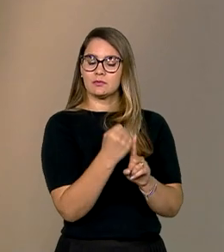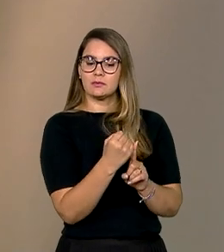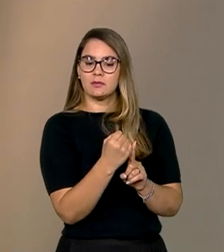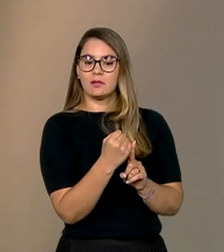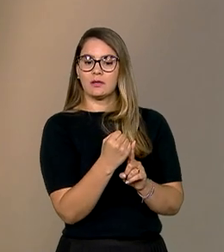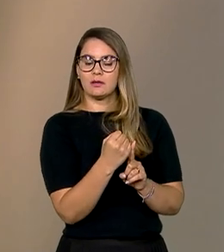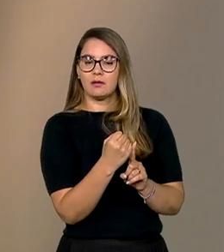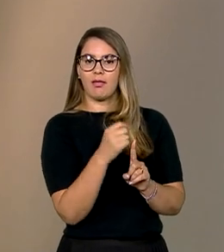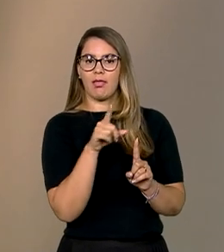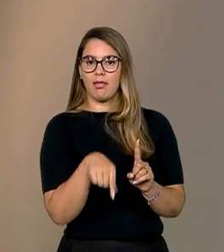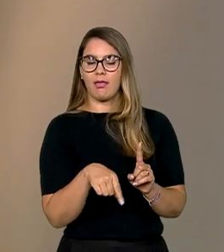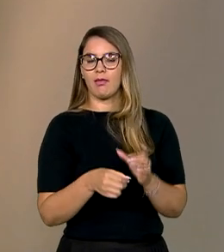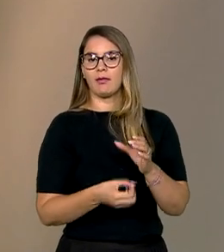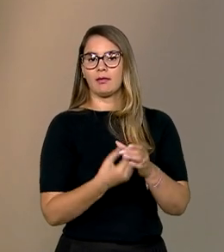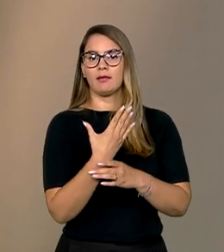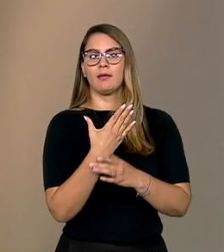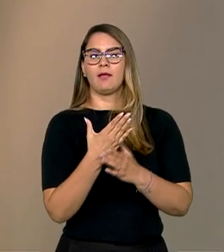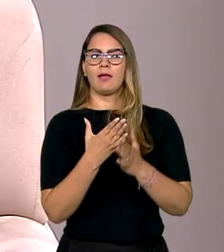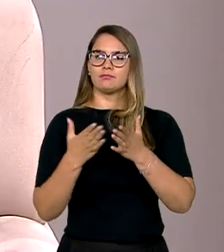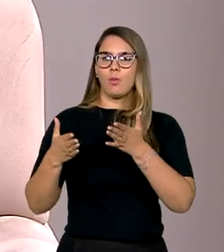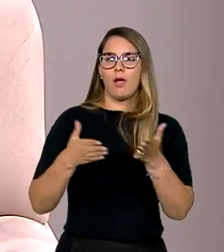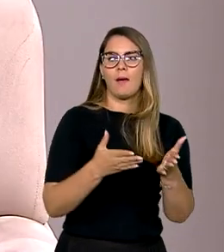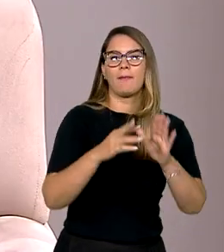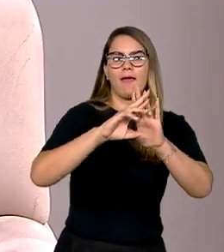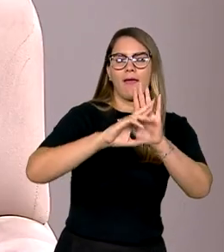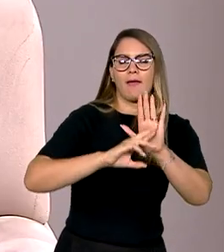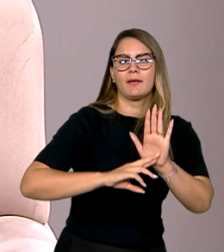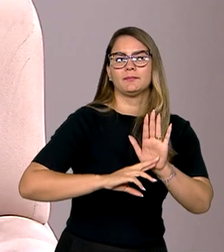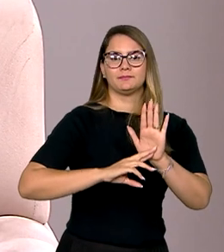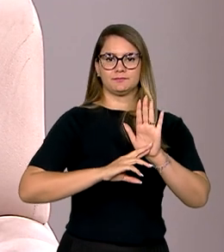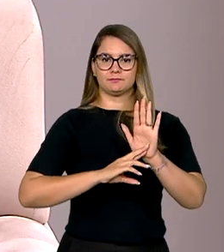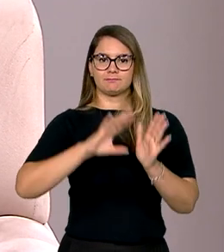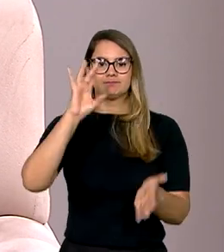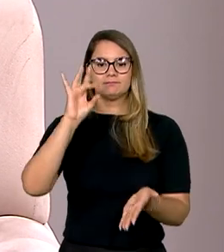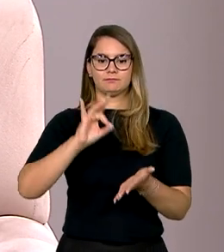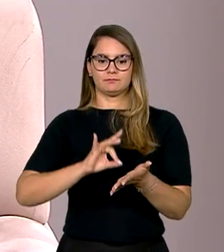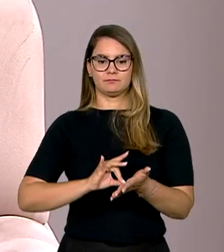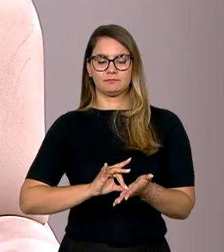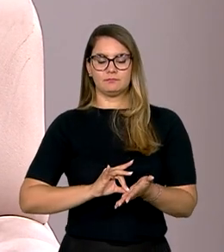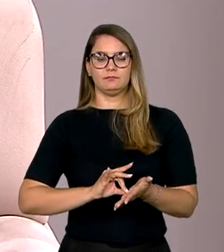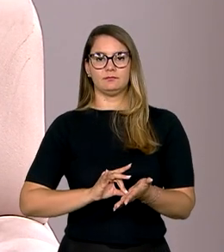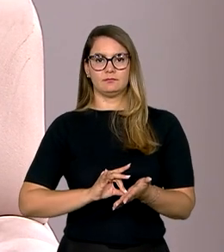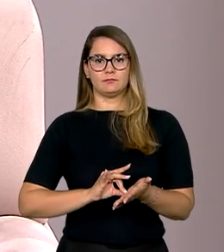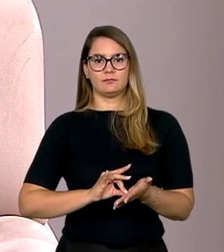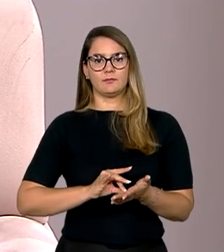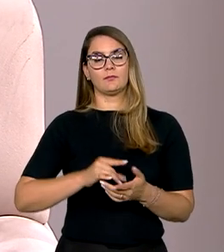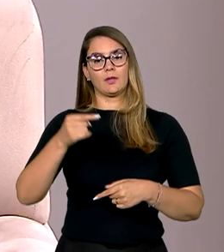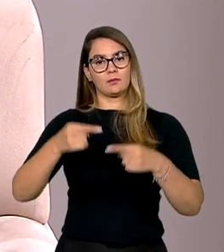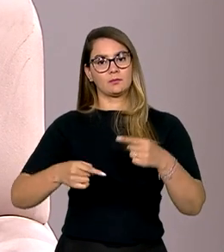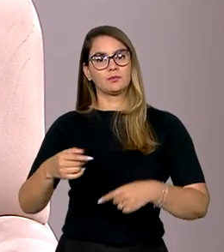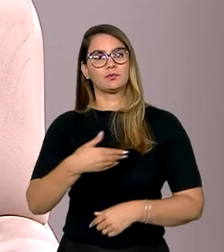a construção de diretrizes, normas que consolidem essas políticas